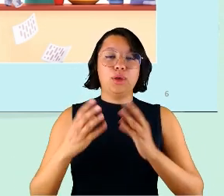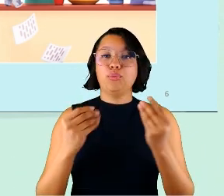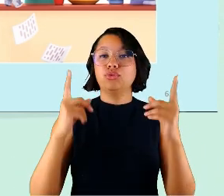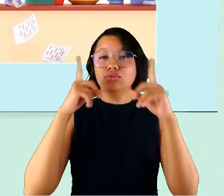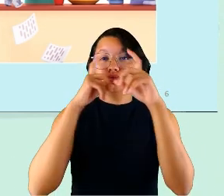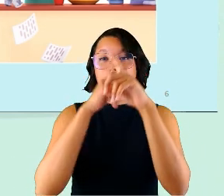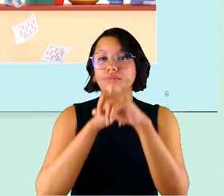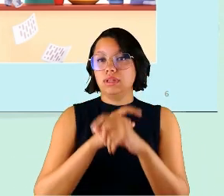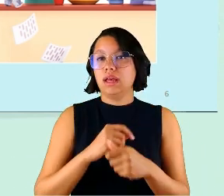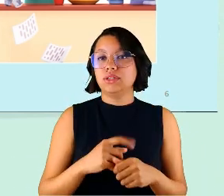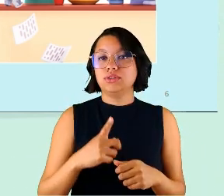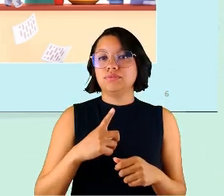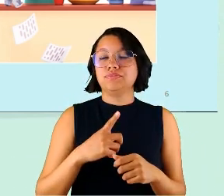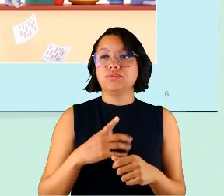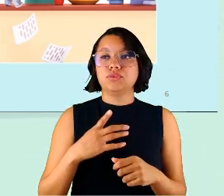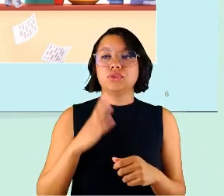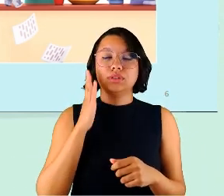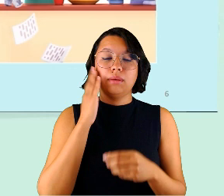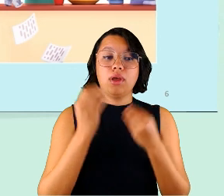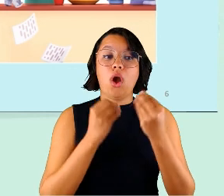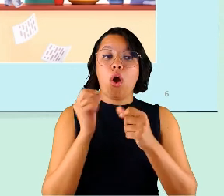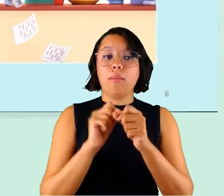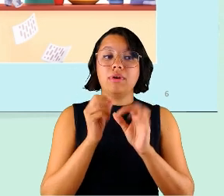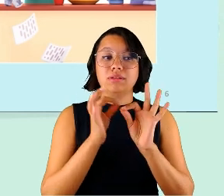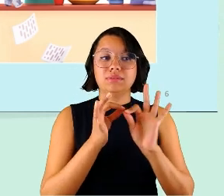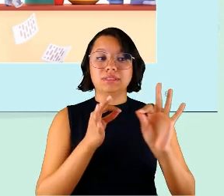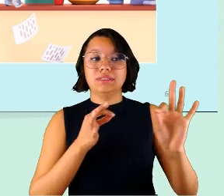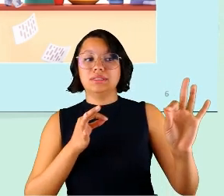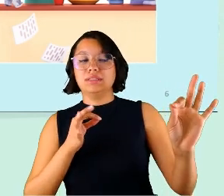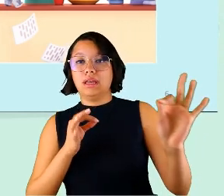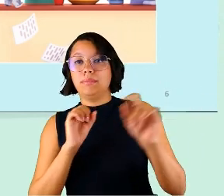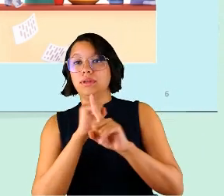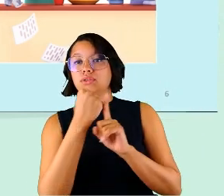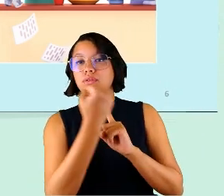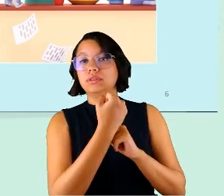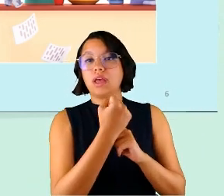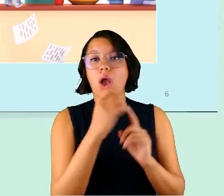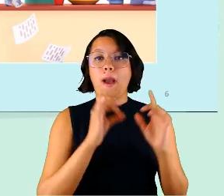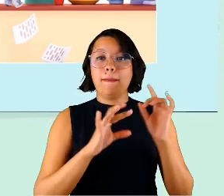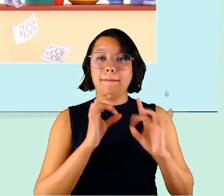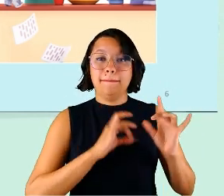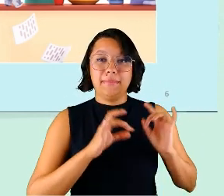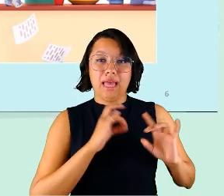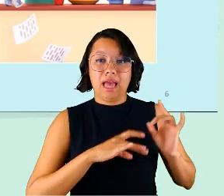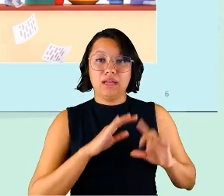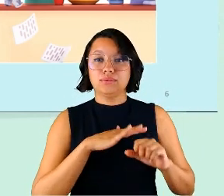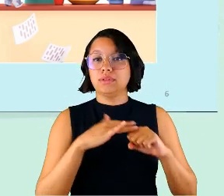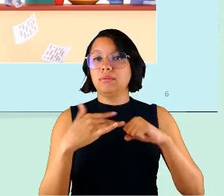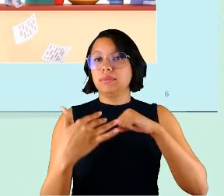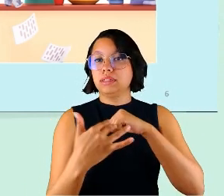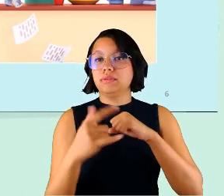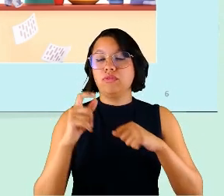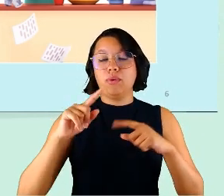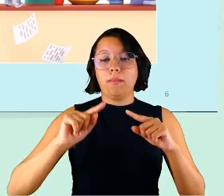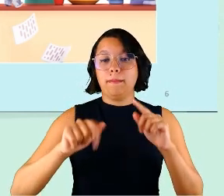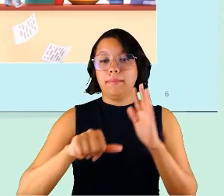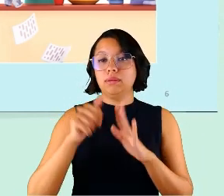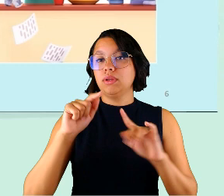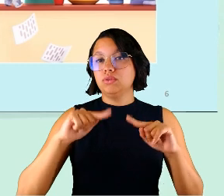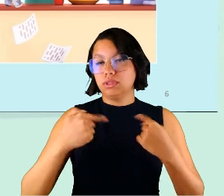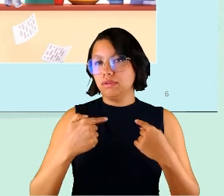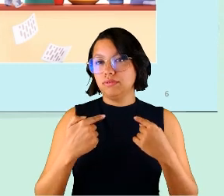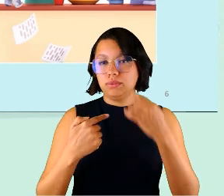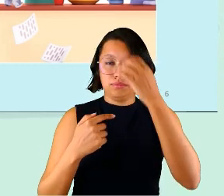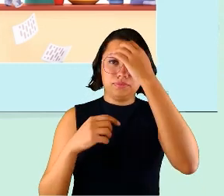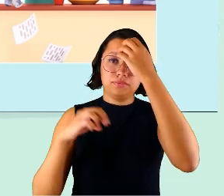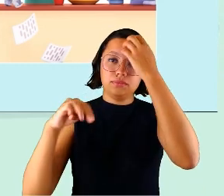muitas dificuldades de lidar com o distanciamento social e medo da pandemia. Então, aparecia, esses foram os primeiros desafios, primeiro,